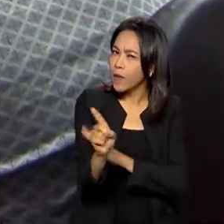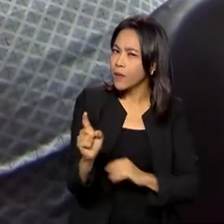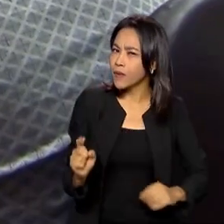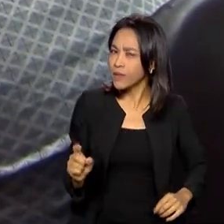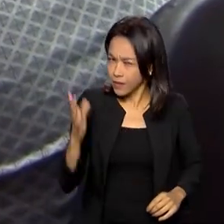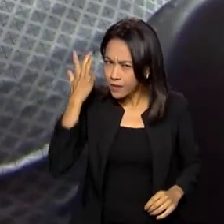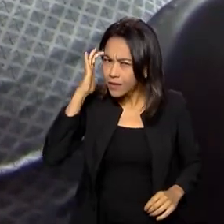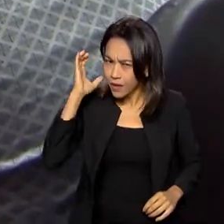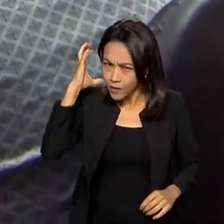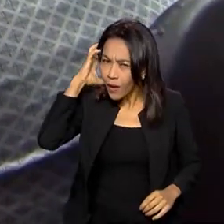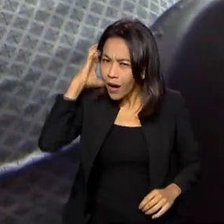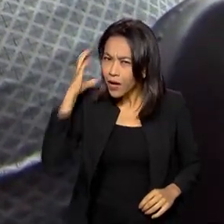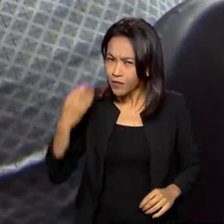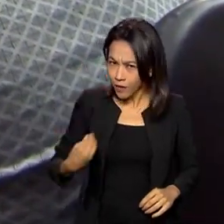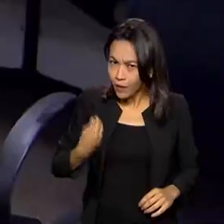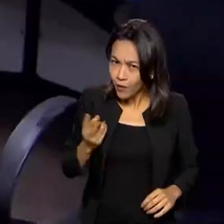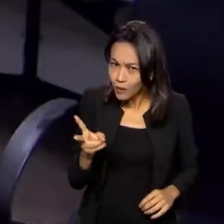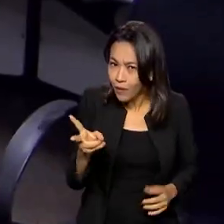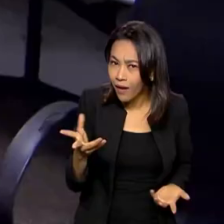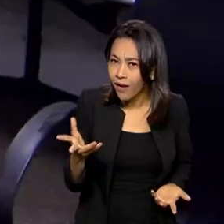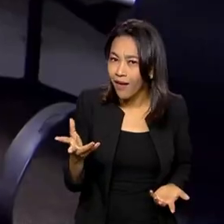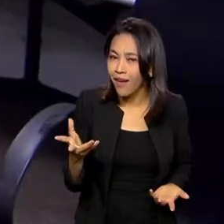Será que o rádio vai sobreviver?